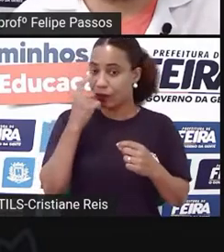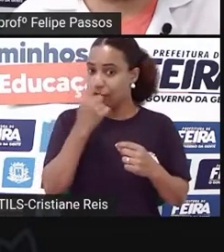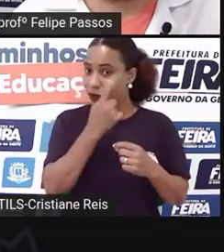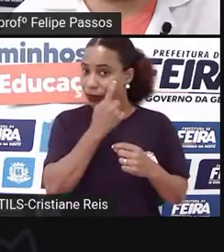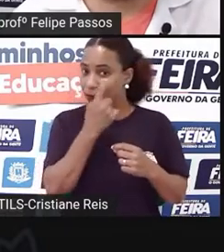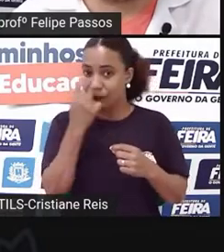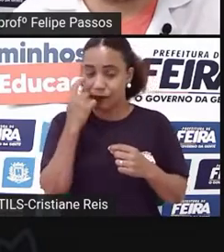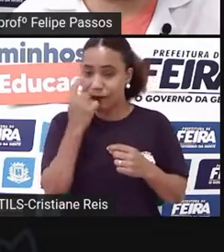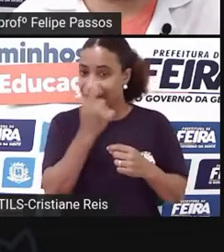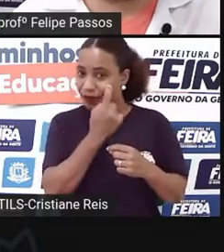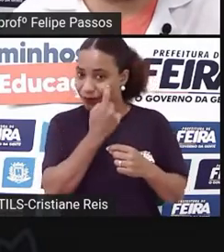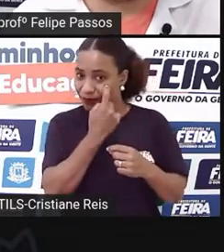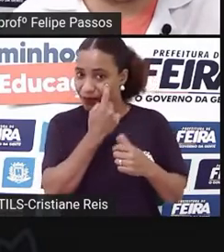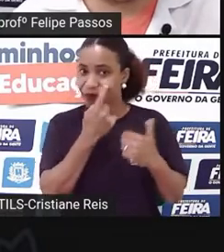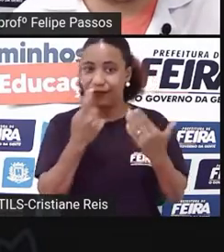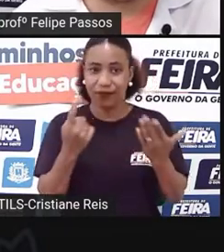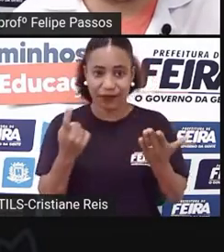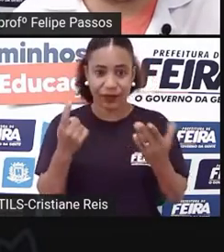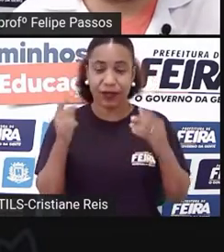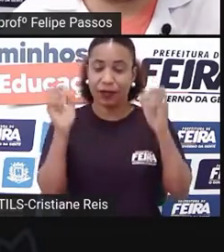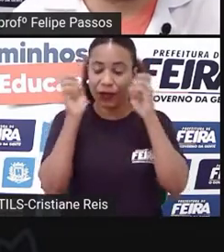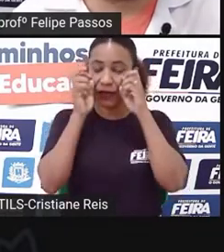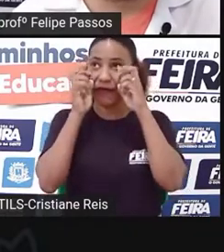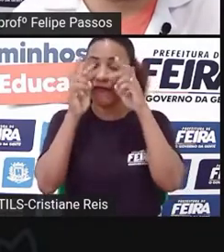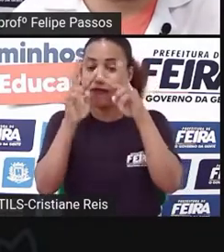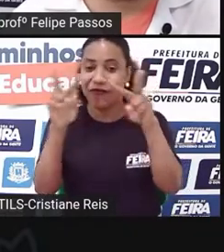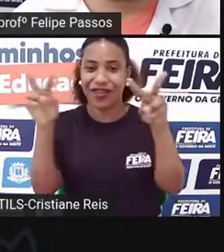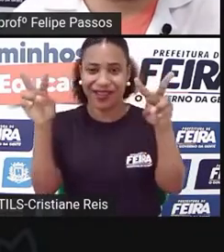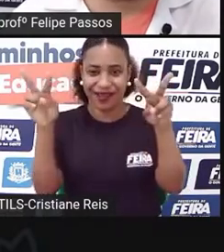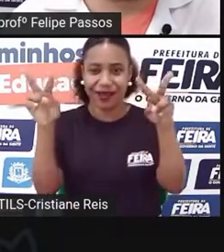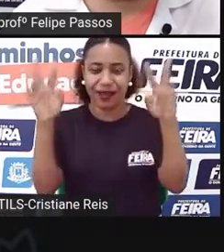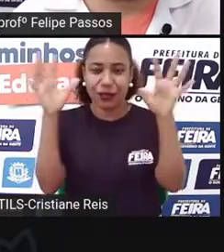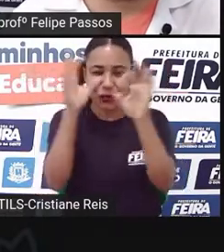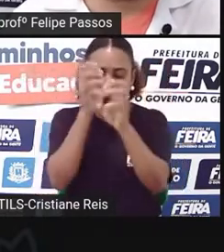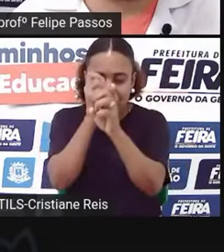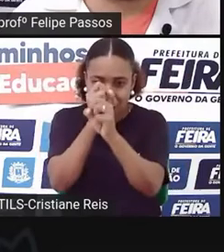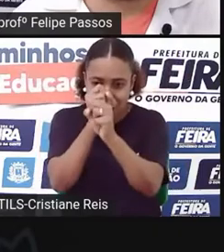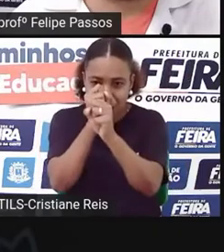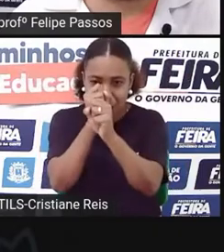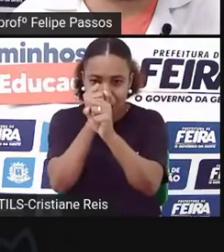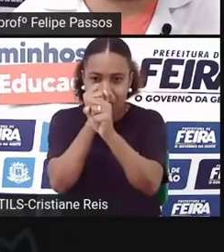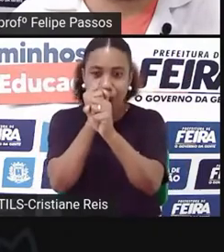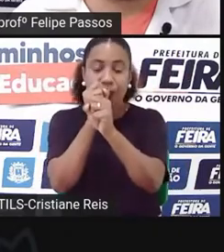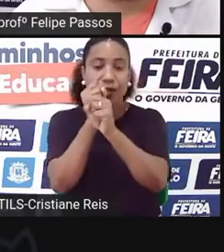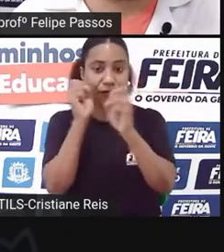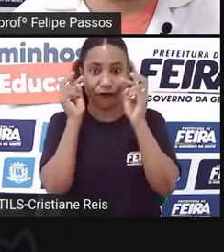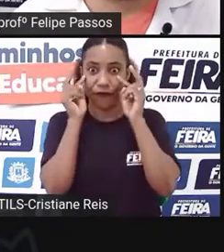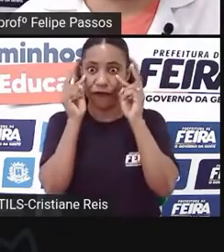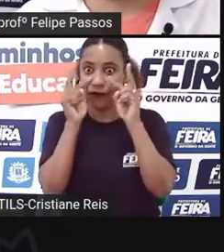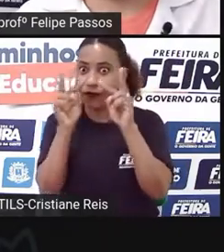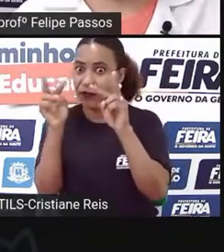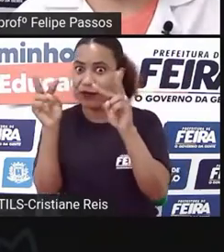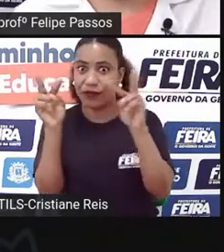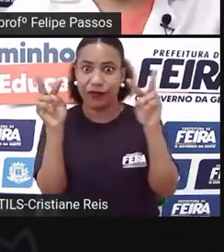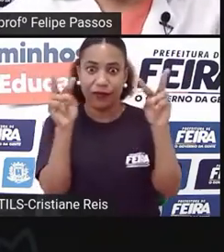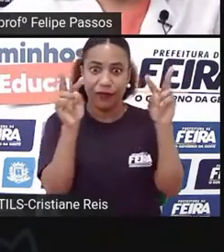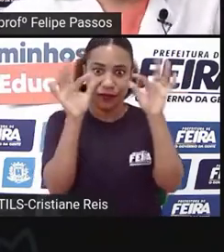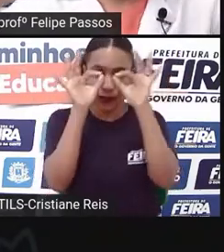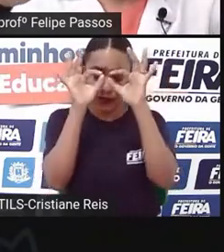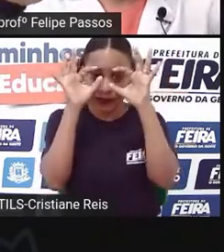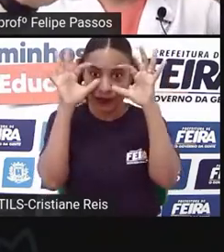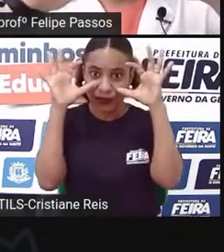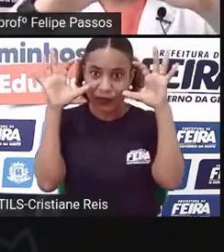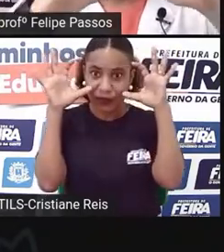dilata. A gente consegue enxergar no escuro. Mas se você está no escuro e de repente você vai para o claro, aí você vê que o olho dói um